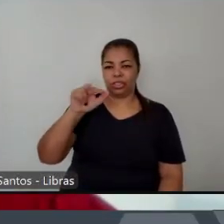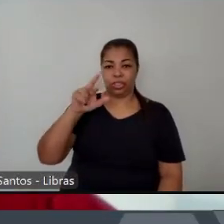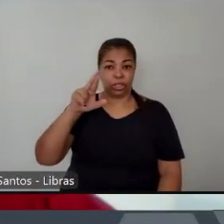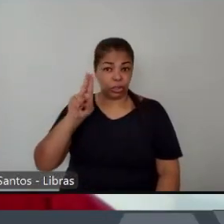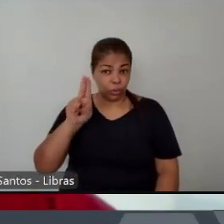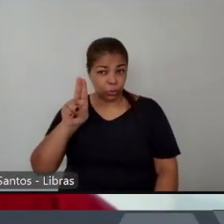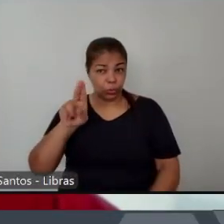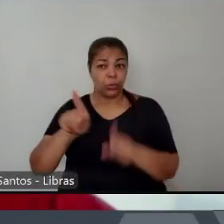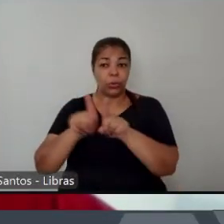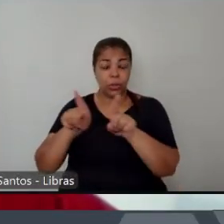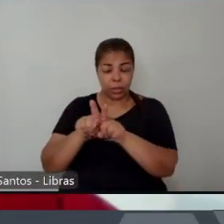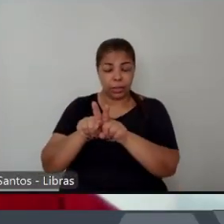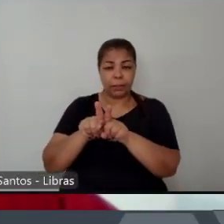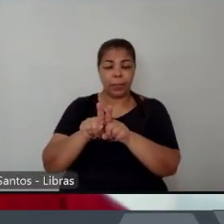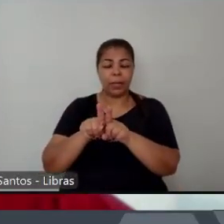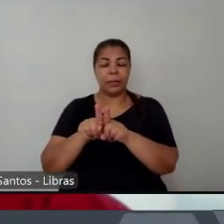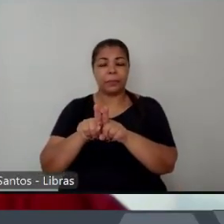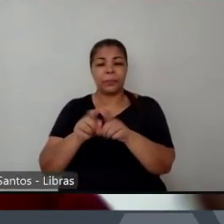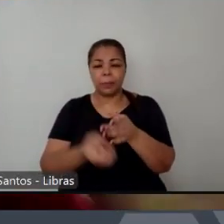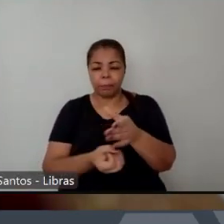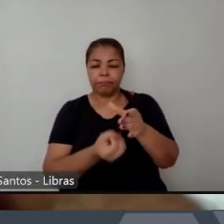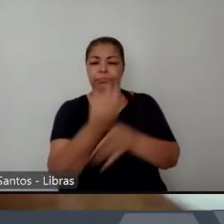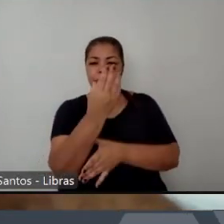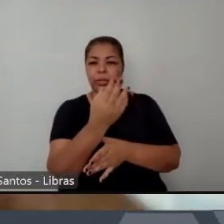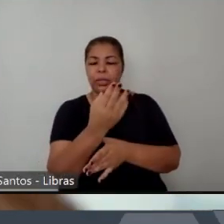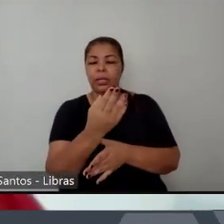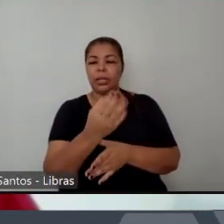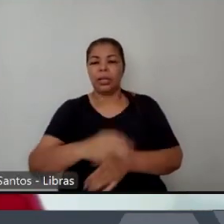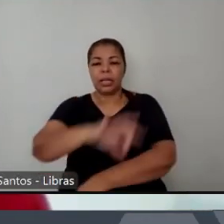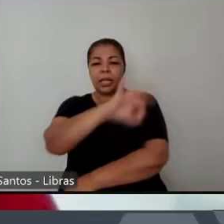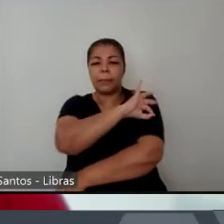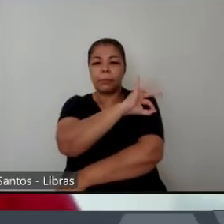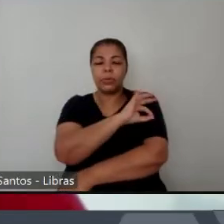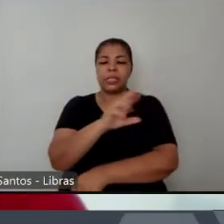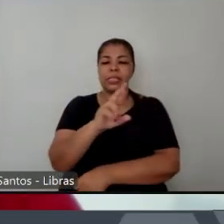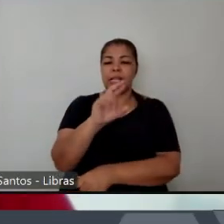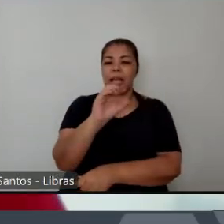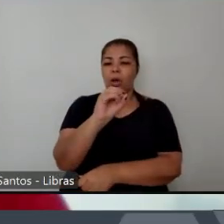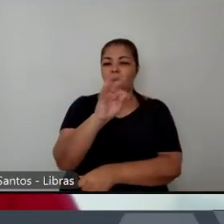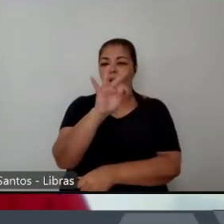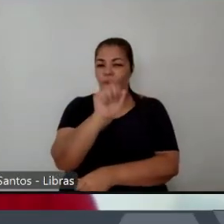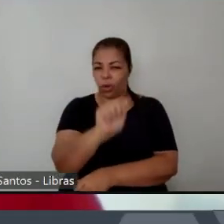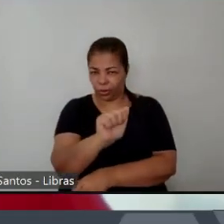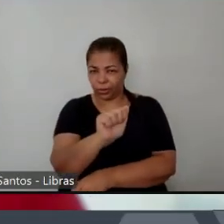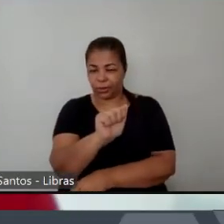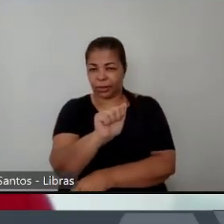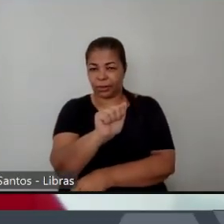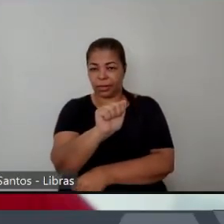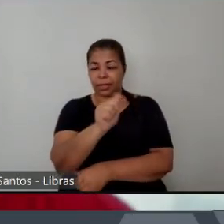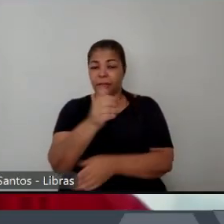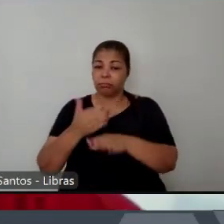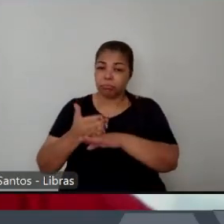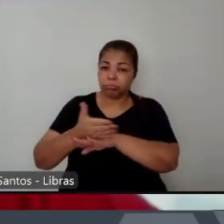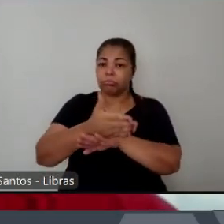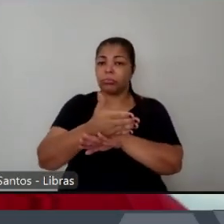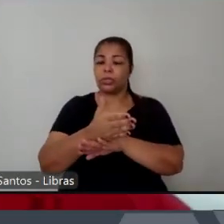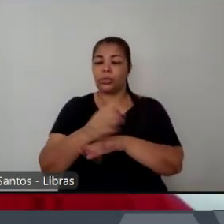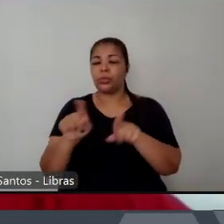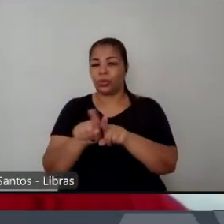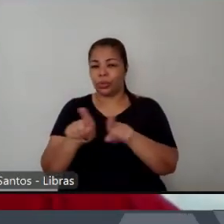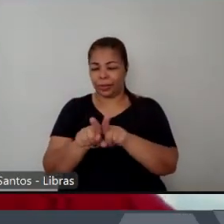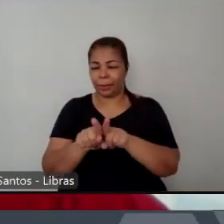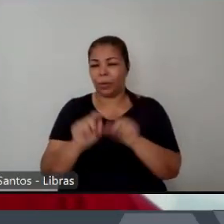criada nos anos 70 pela ditadura militar que ingressa no presídio depois de uma rebelião e mata